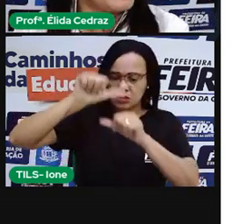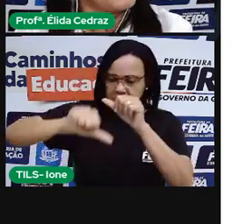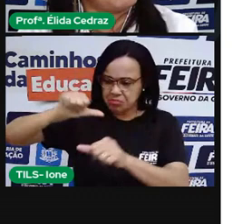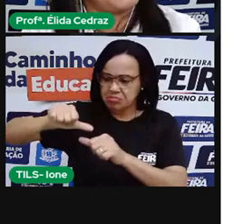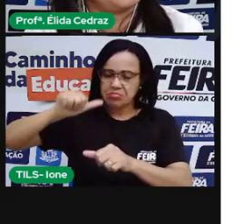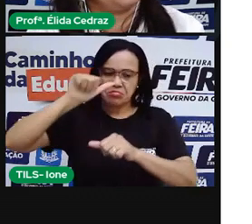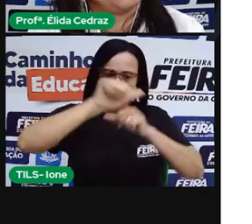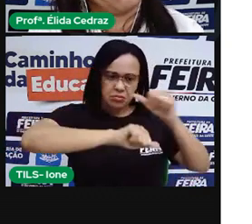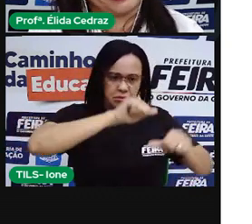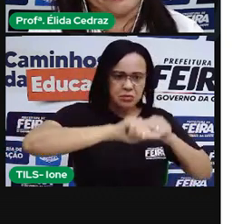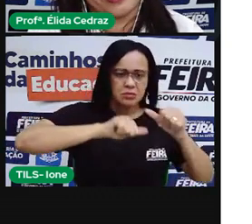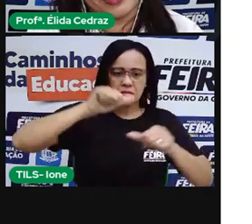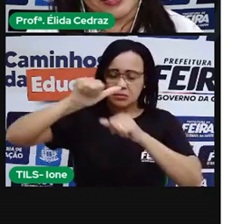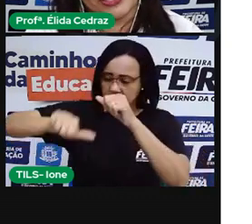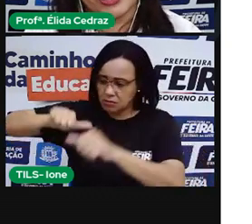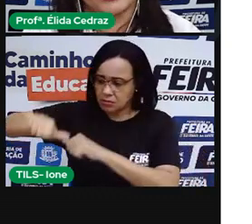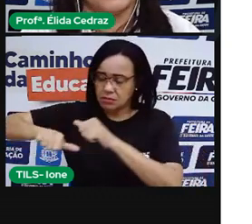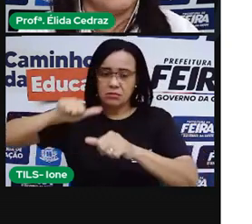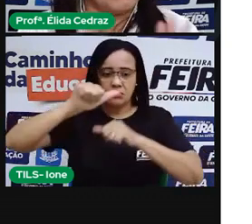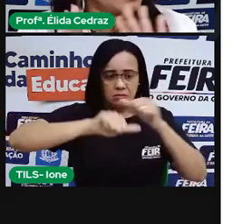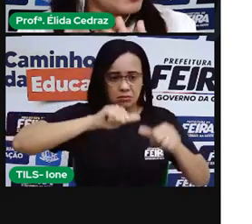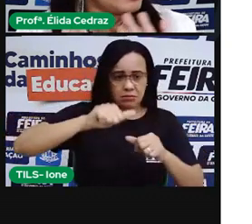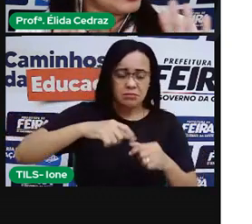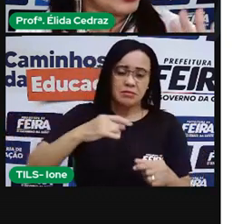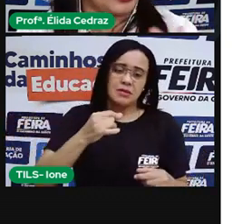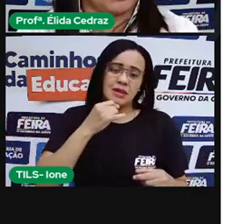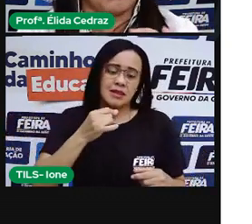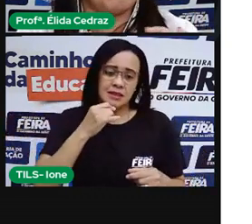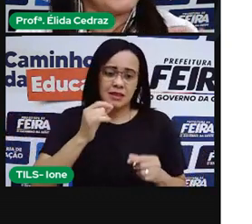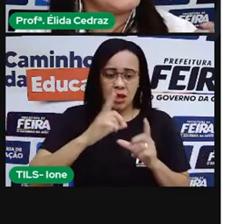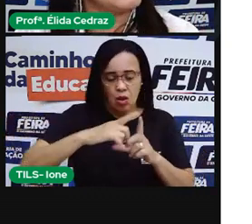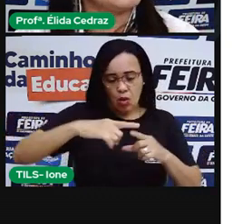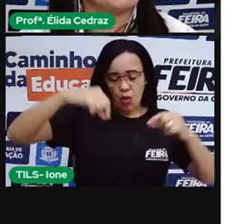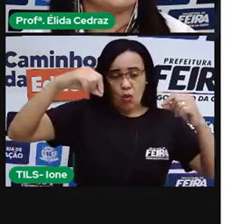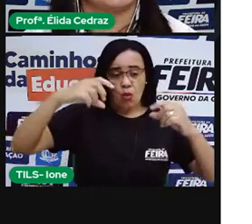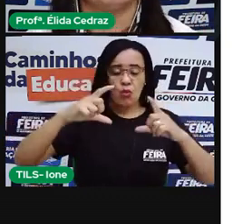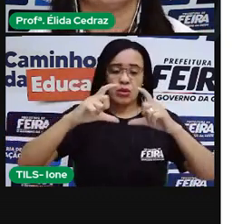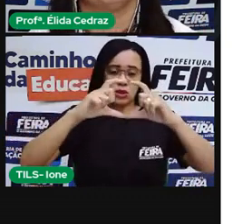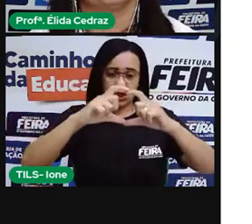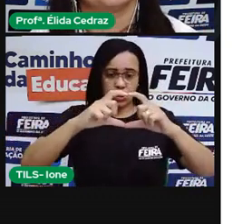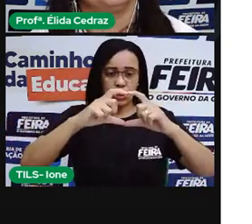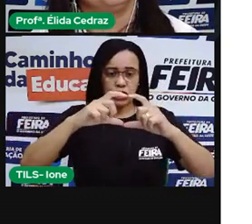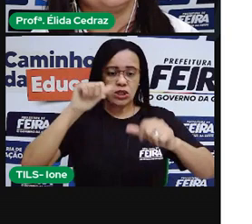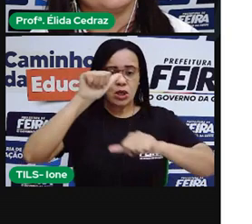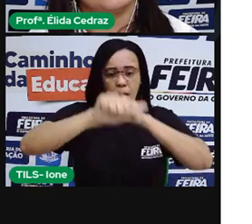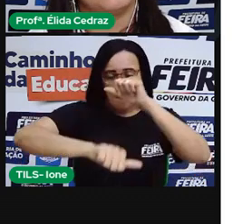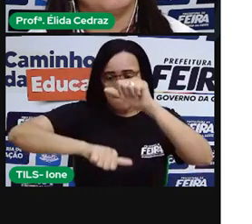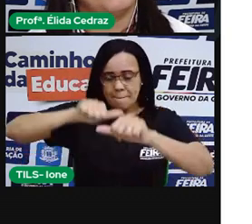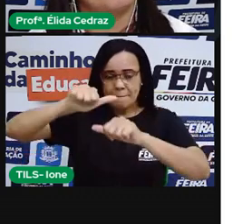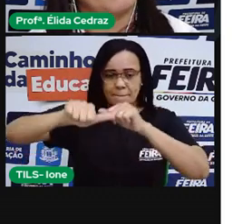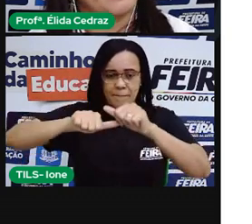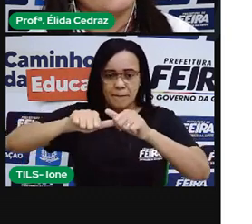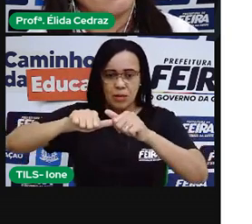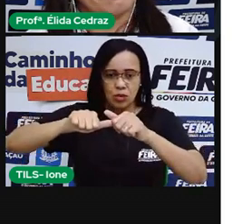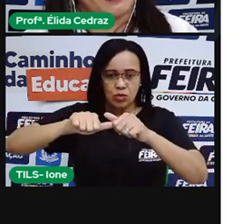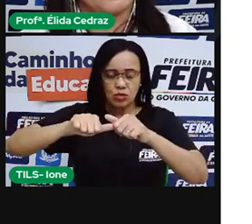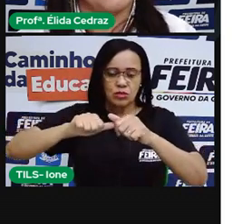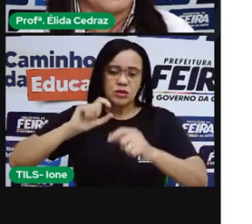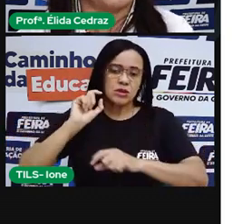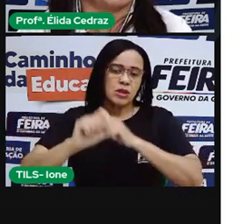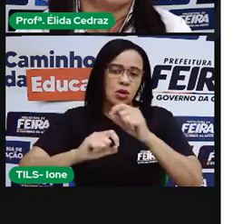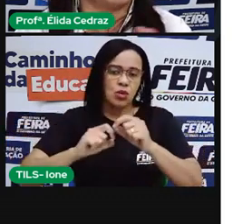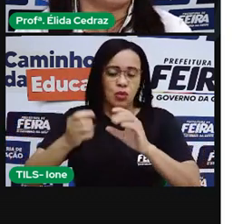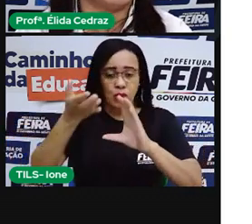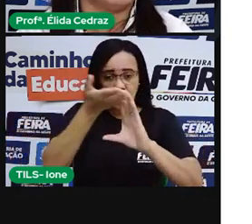cheia para Lua minguante, desse jeito bem específico, mostrando o desenho passo a